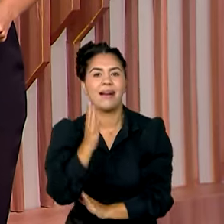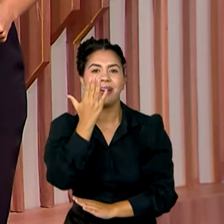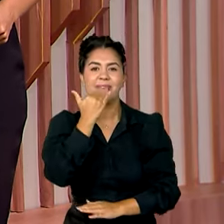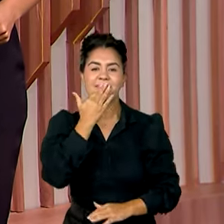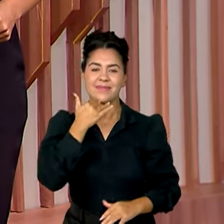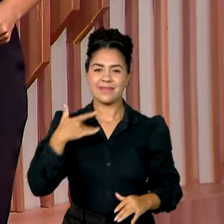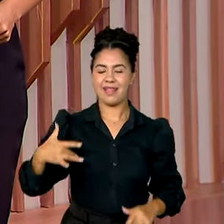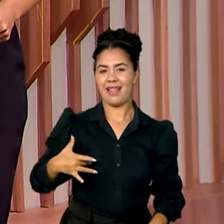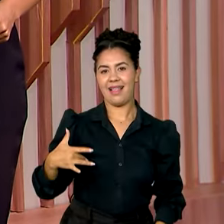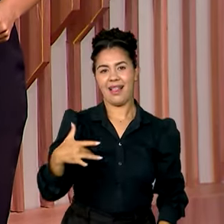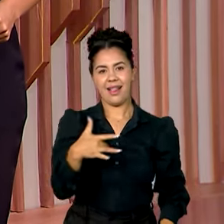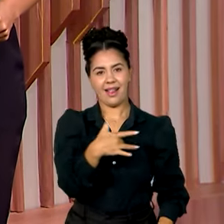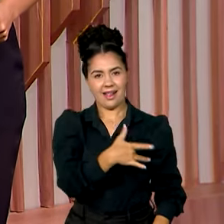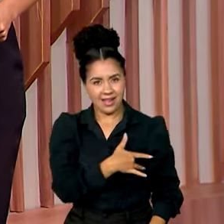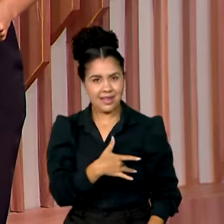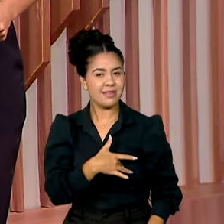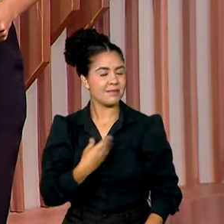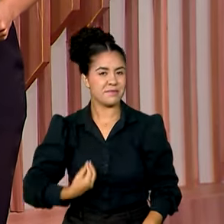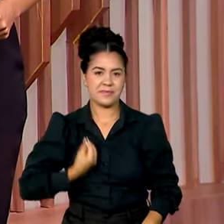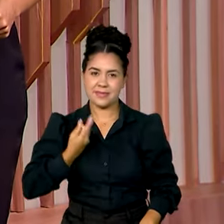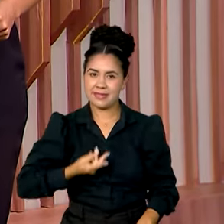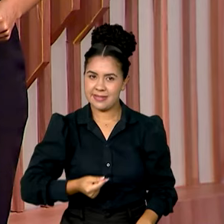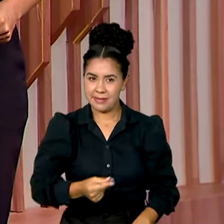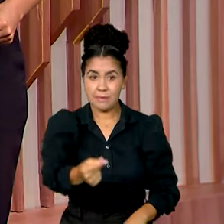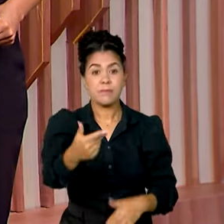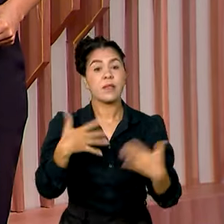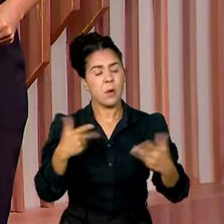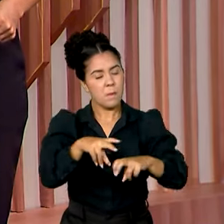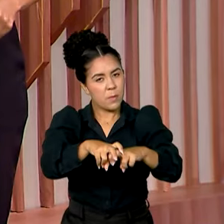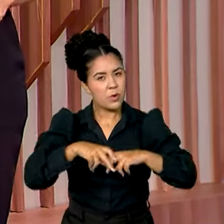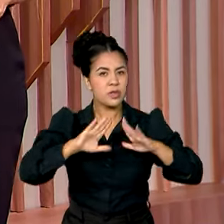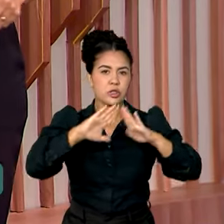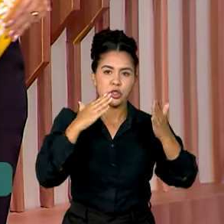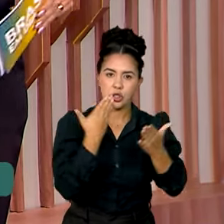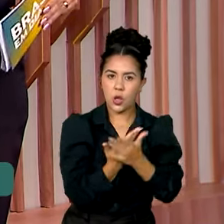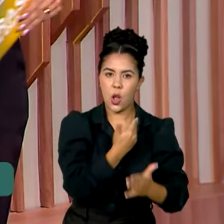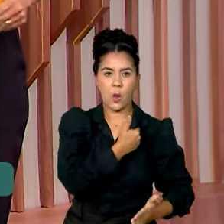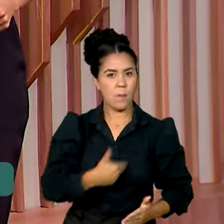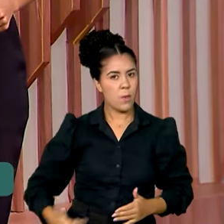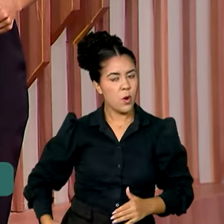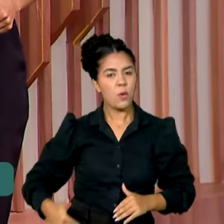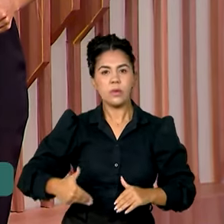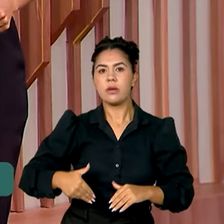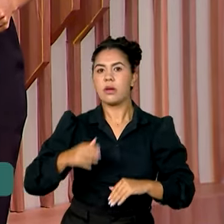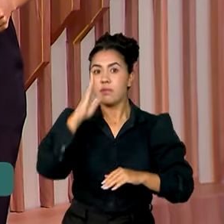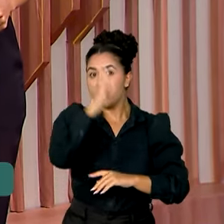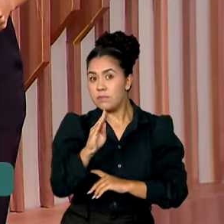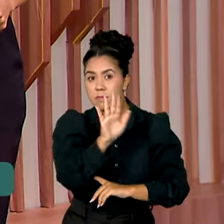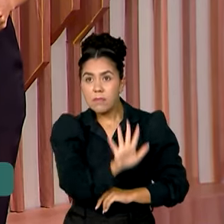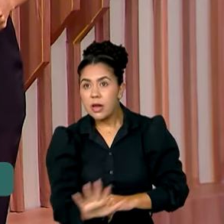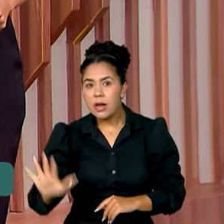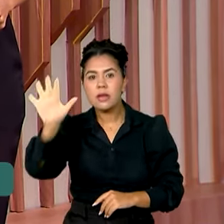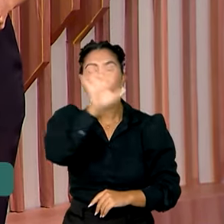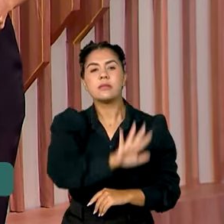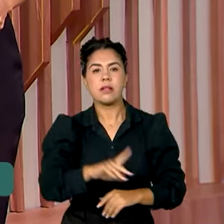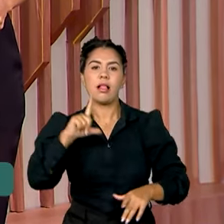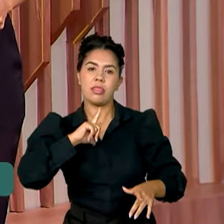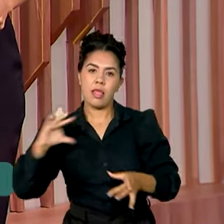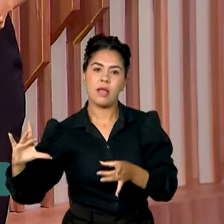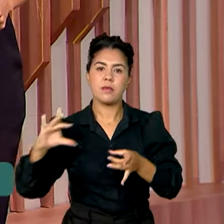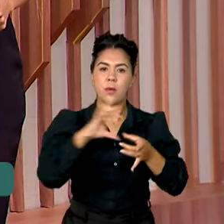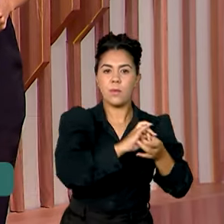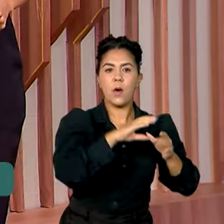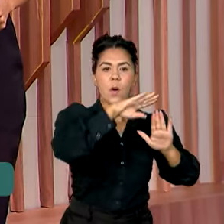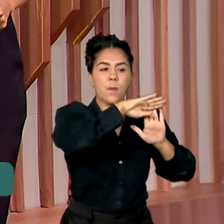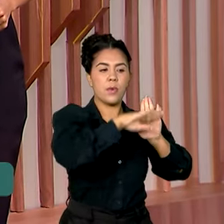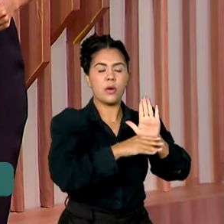aí os hábitos que serão levados por toda a vida. Por isso, escolas públicas de todo o país estão inseridas no Programa de Aquisição de Alimentos,